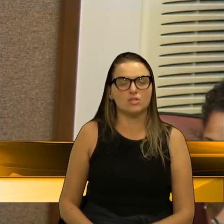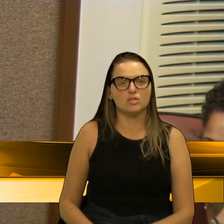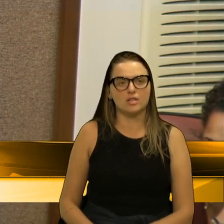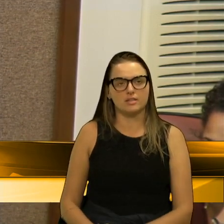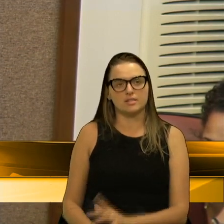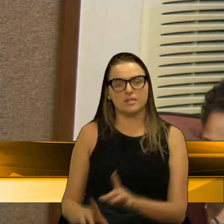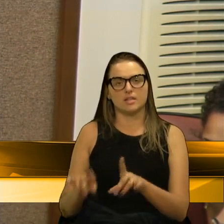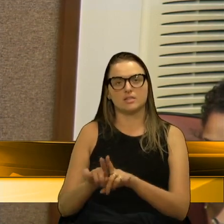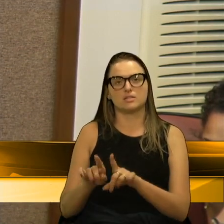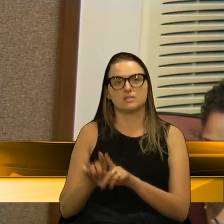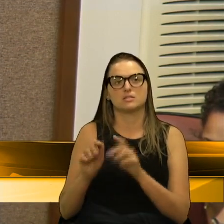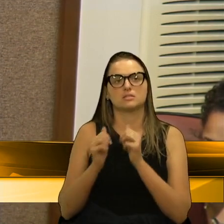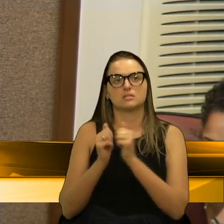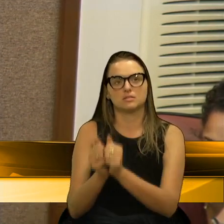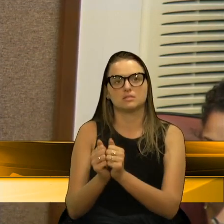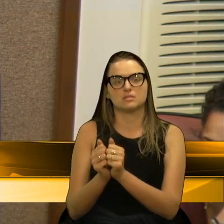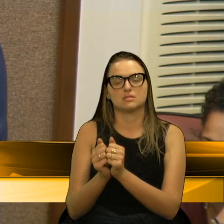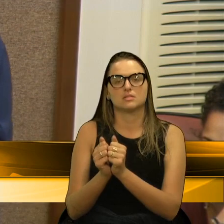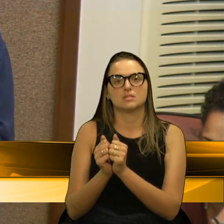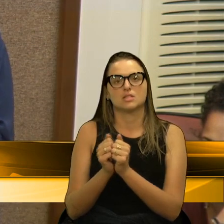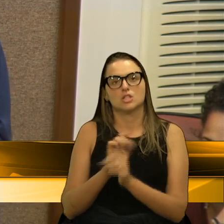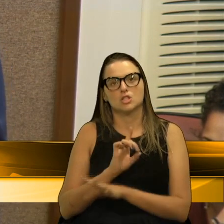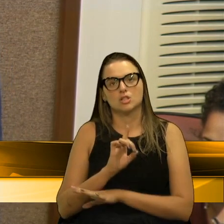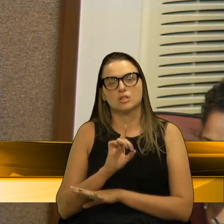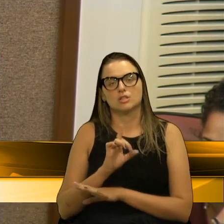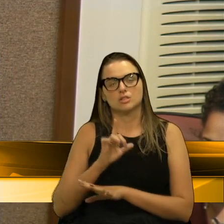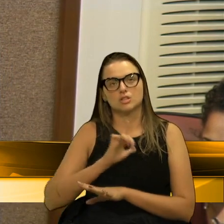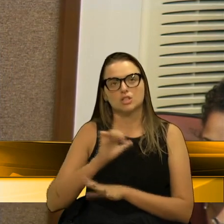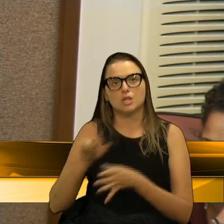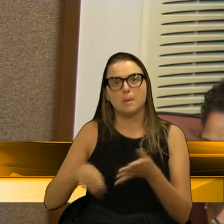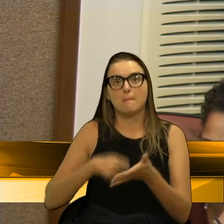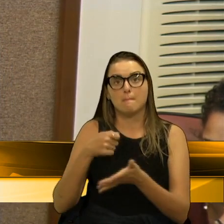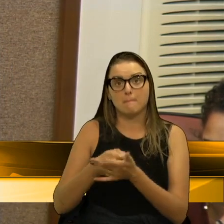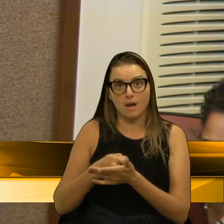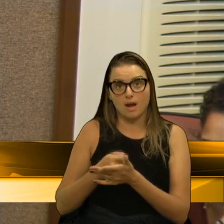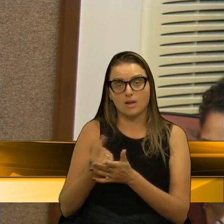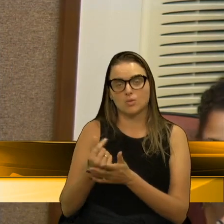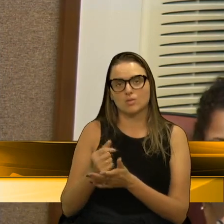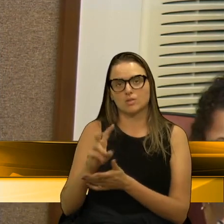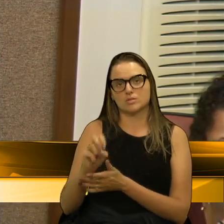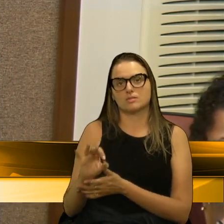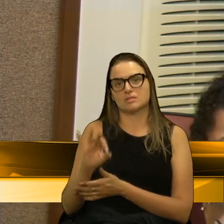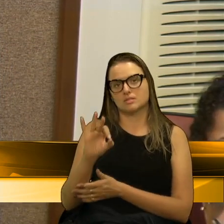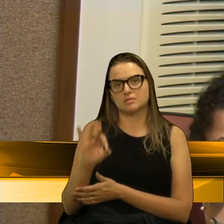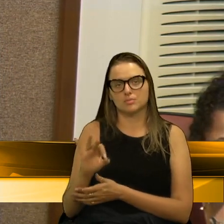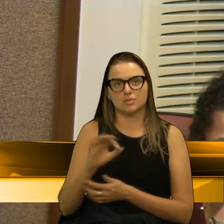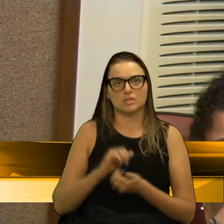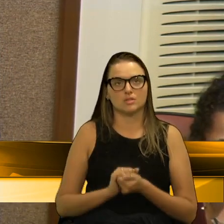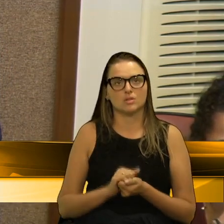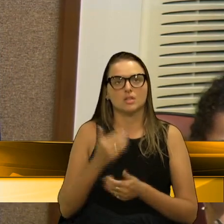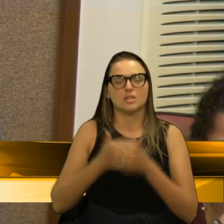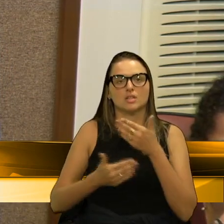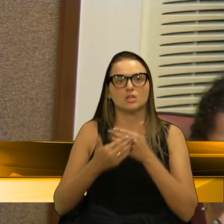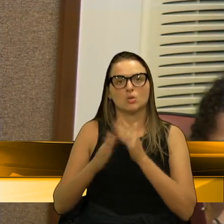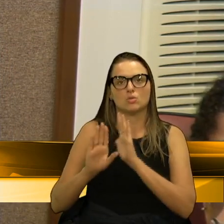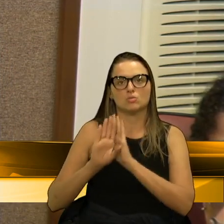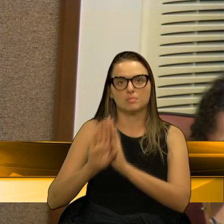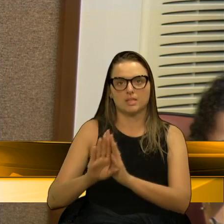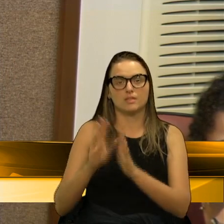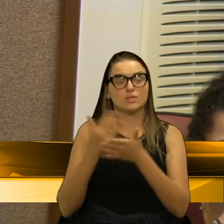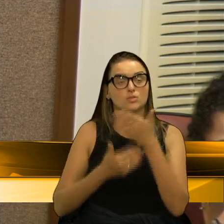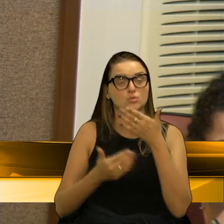usuário de passagem que pague as gratuidades, os descontos, os benefícios dos demais.